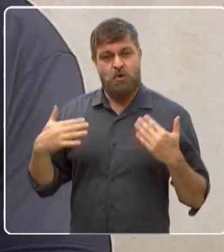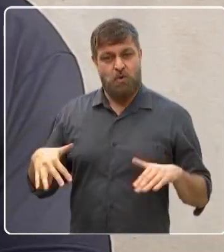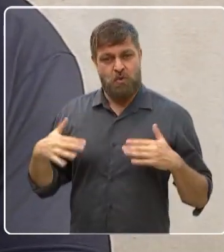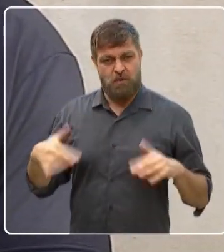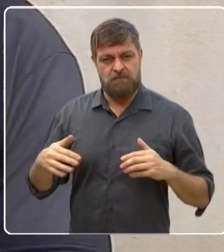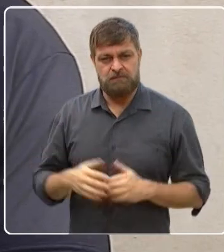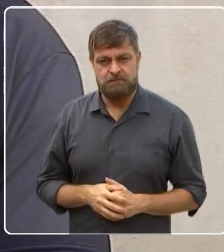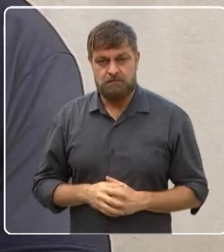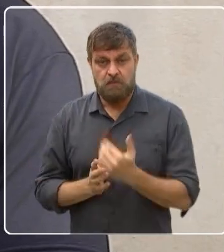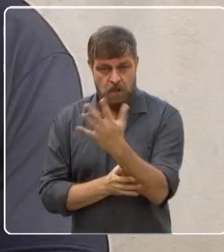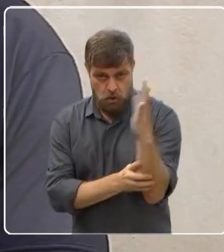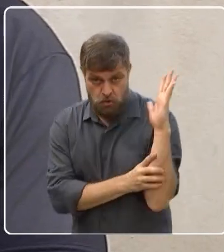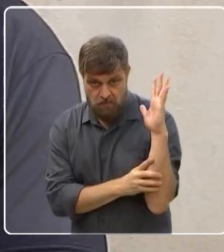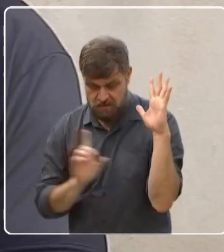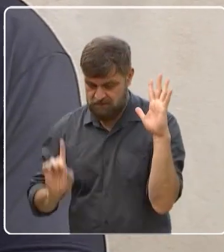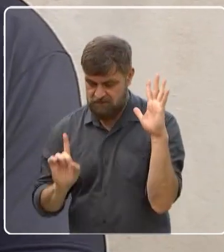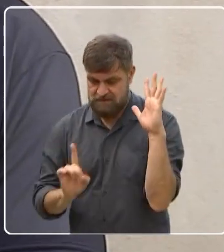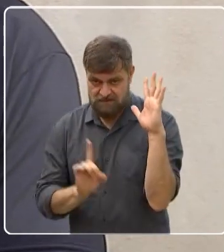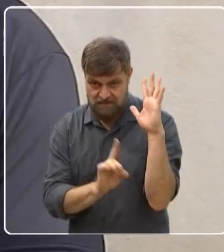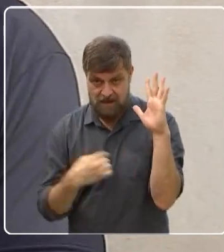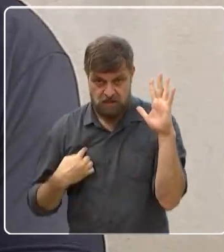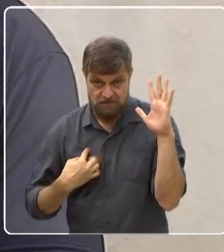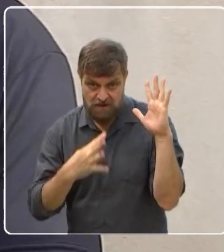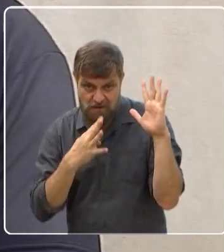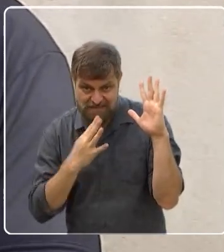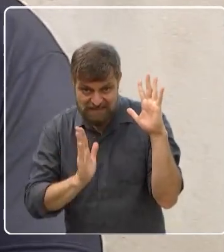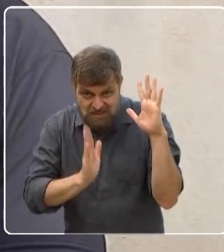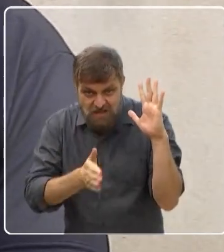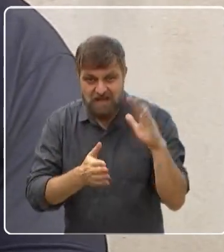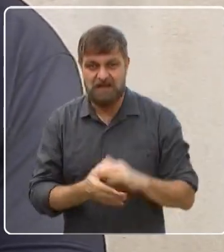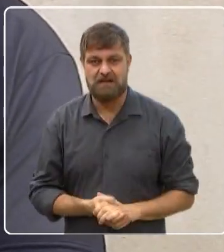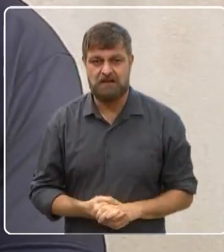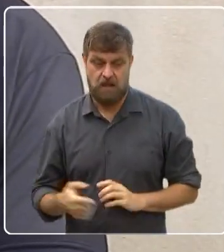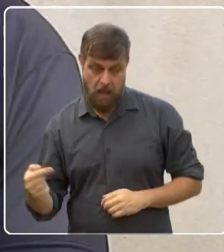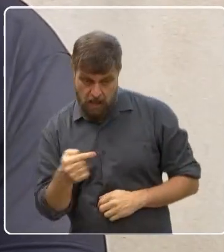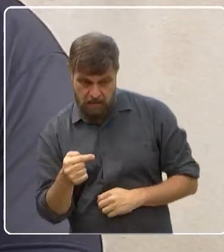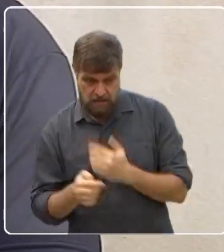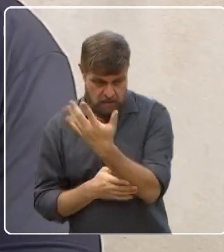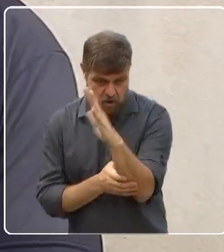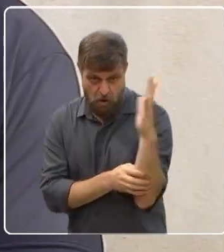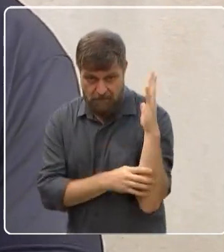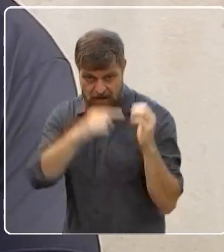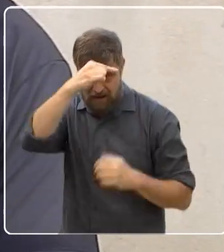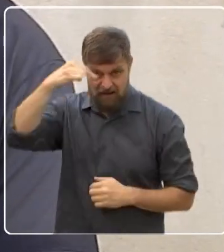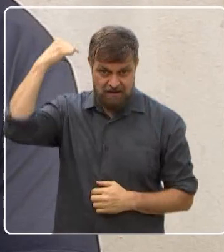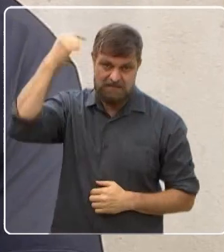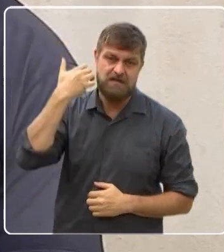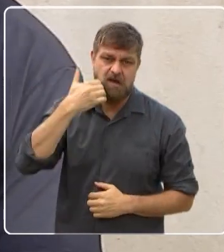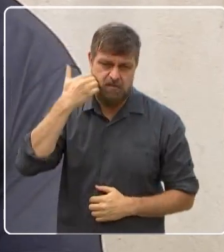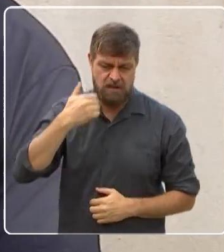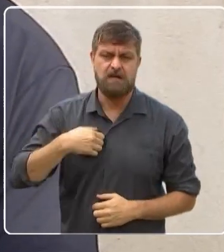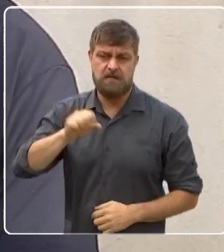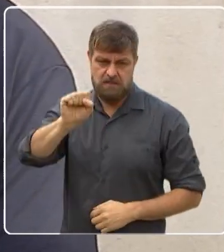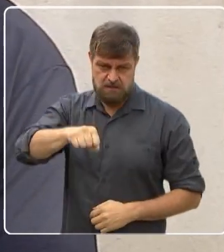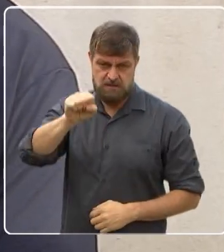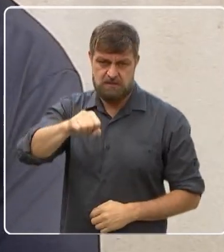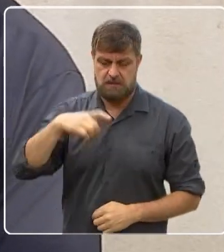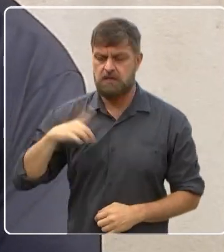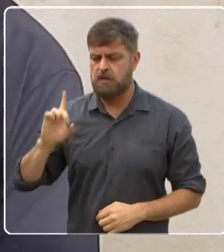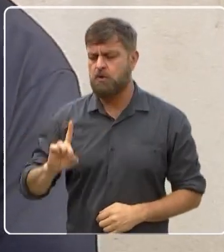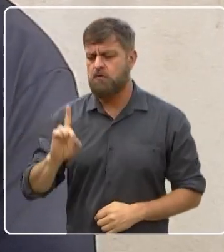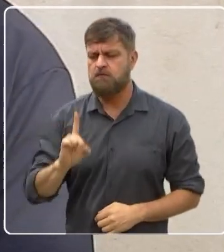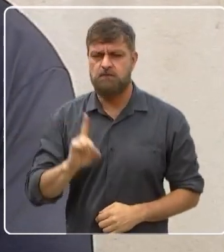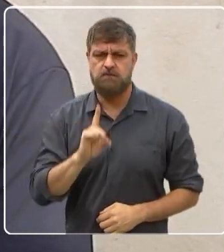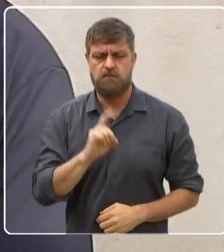O senhor costuma ir no bosque ali? A gente vai conhecer já, já, bosque. Aqui no Parque Santa Bárbara? Sim, de ver, eu passo lá, fazendo